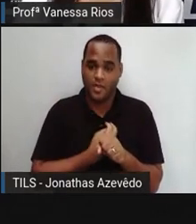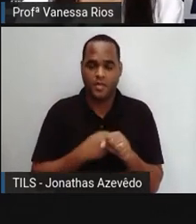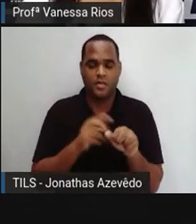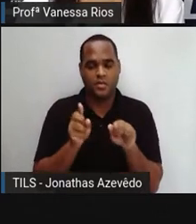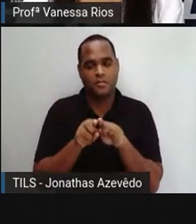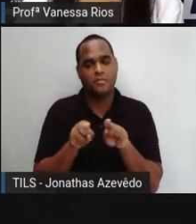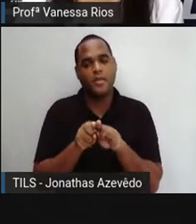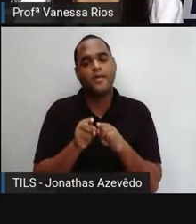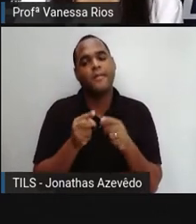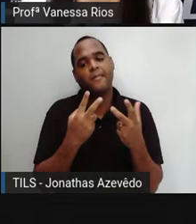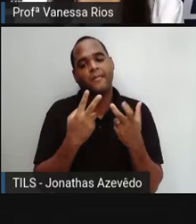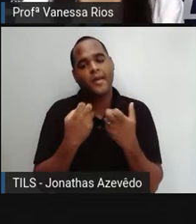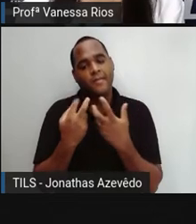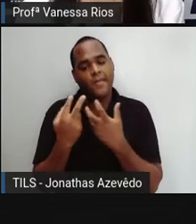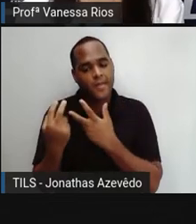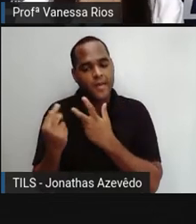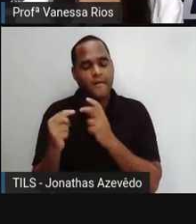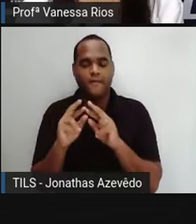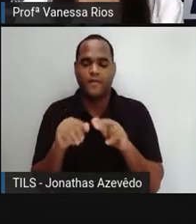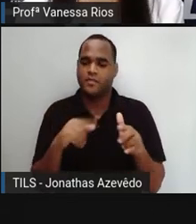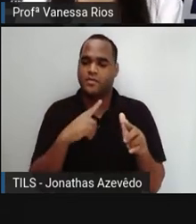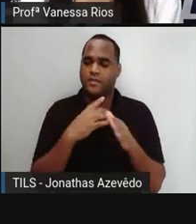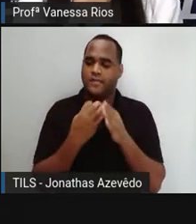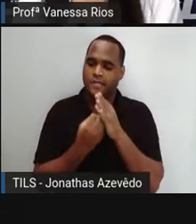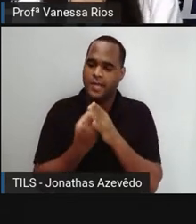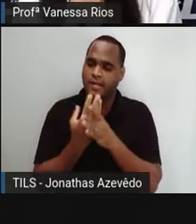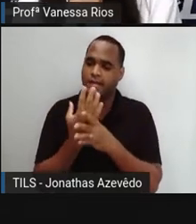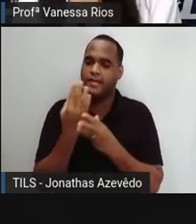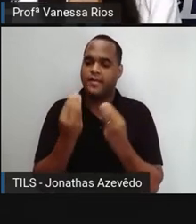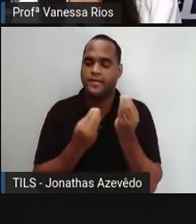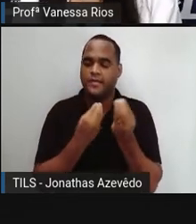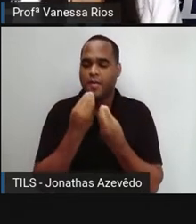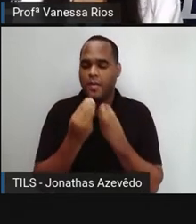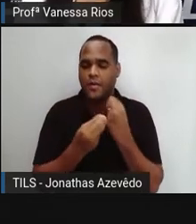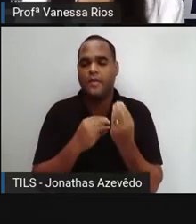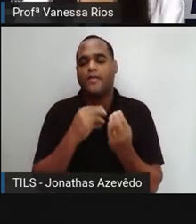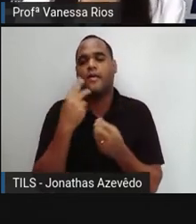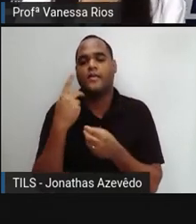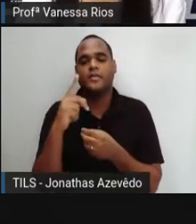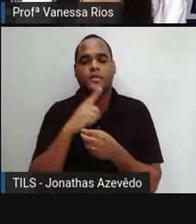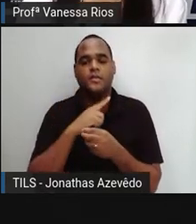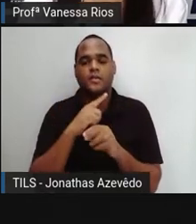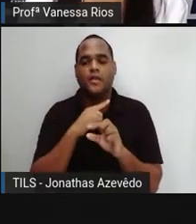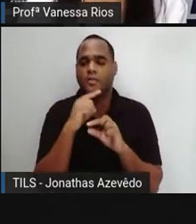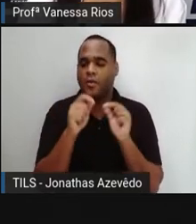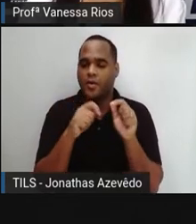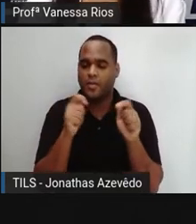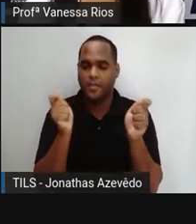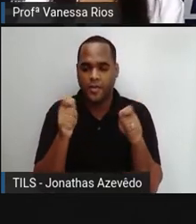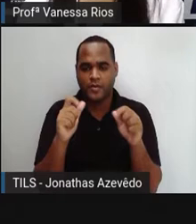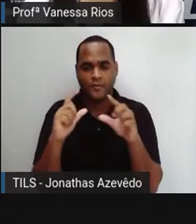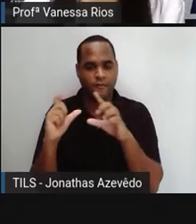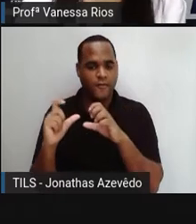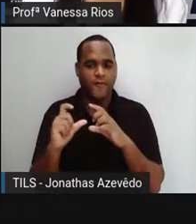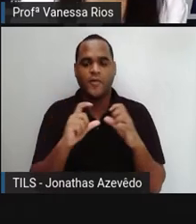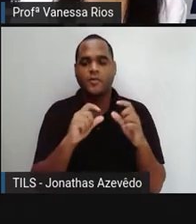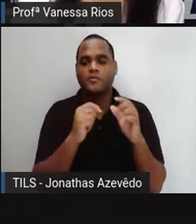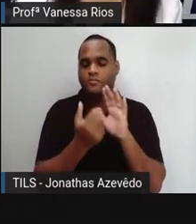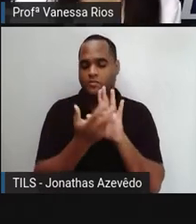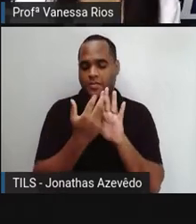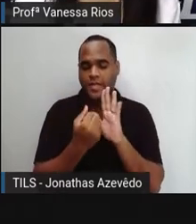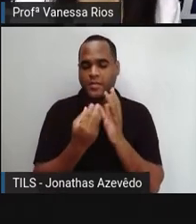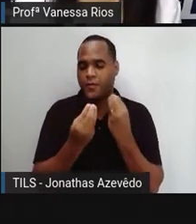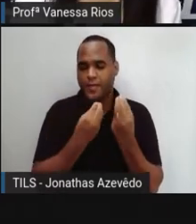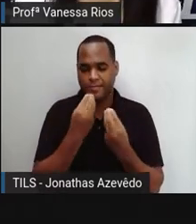percepções aparecendo em relação ao que seria a fotografia ou a possibilidade da reprodução de uma imagem.